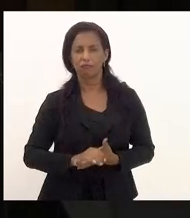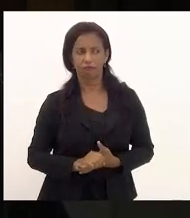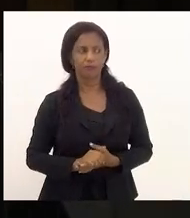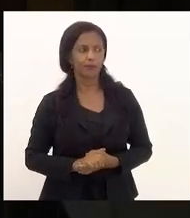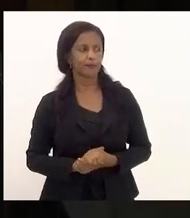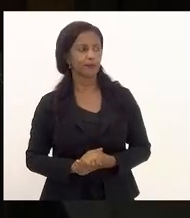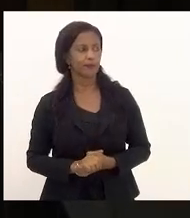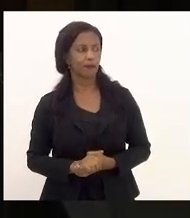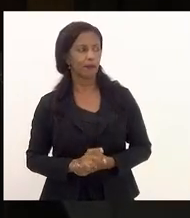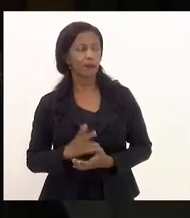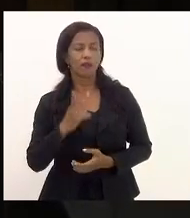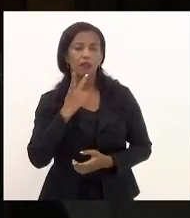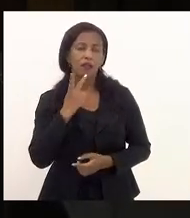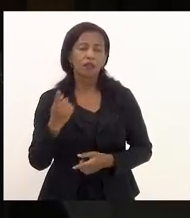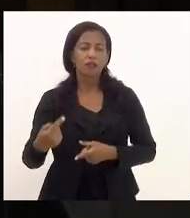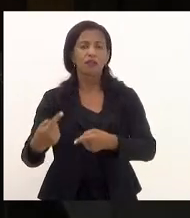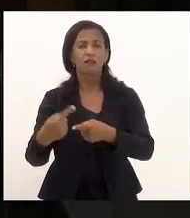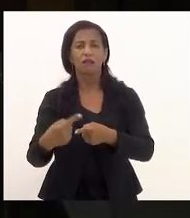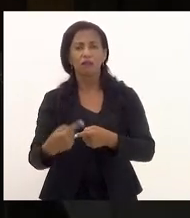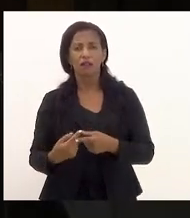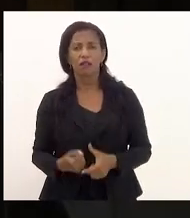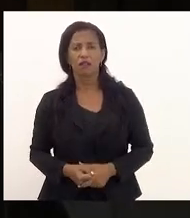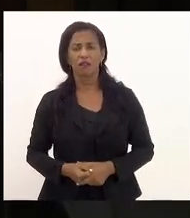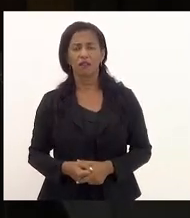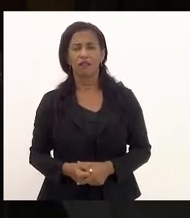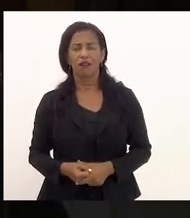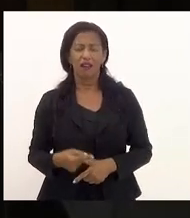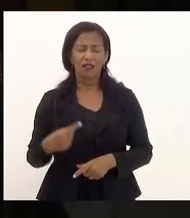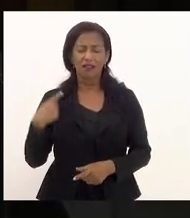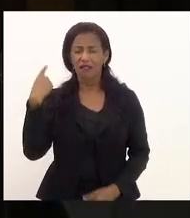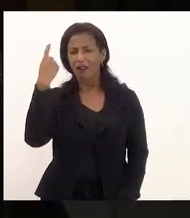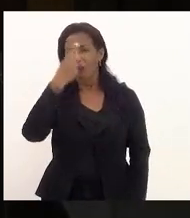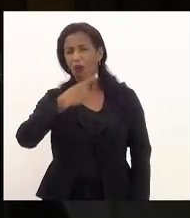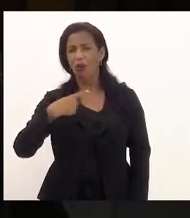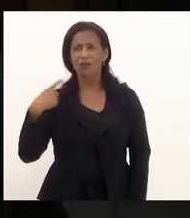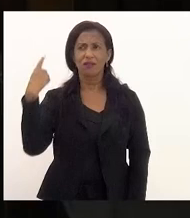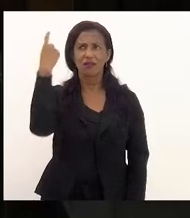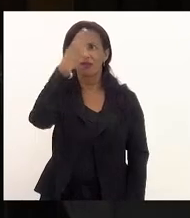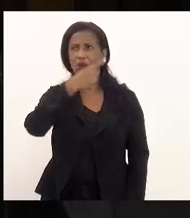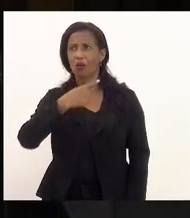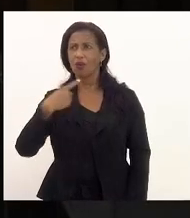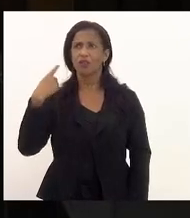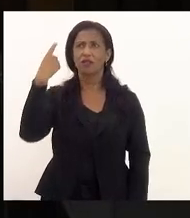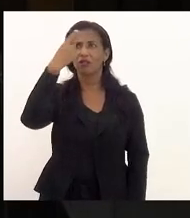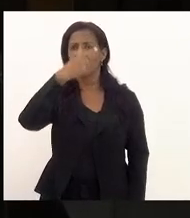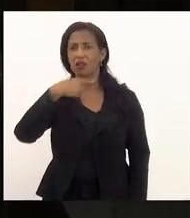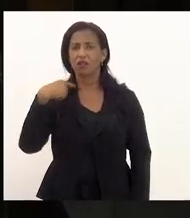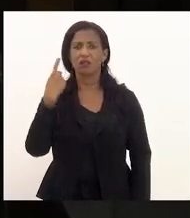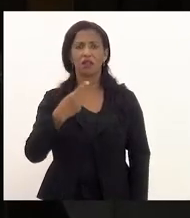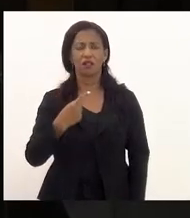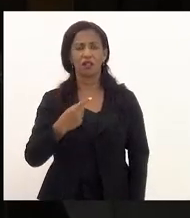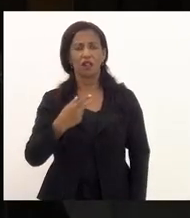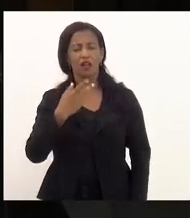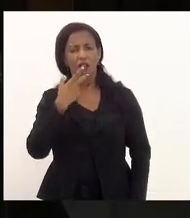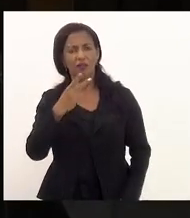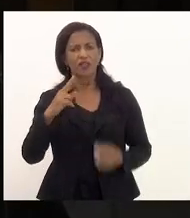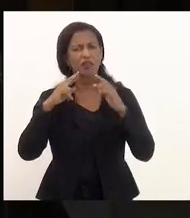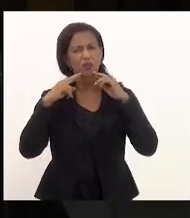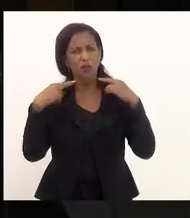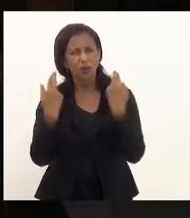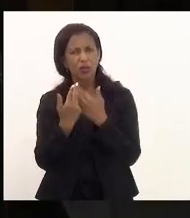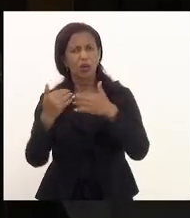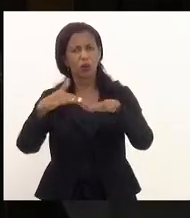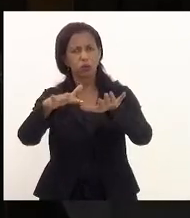dizer por quê que a gente está durante horas e horas fazendo audiência